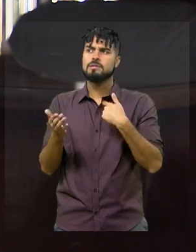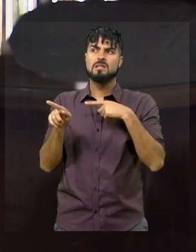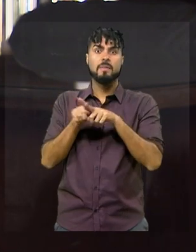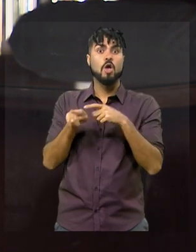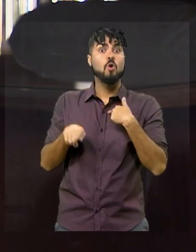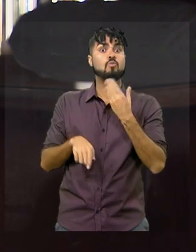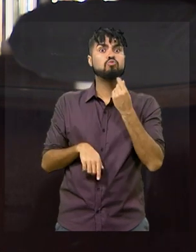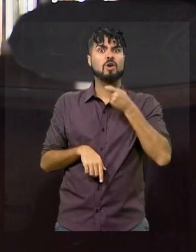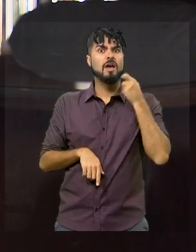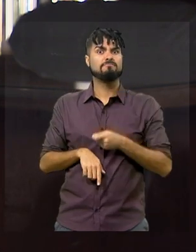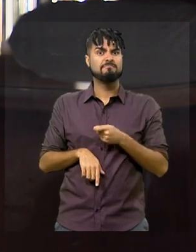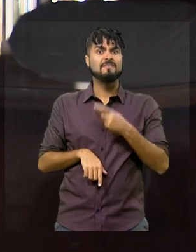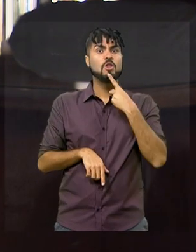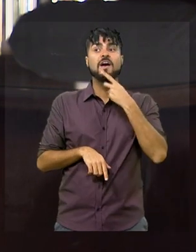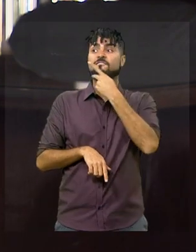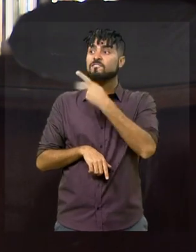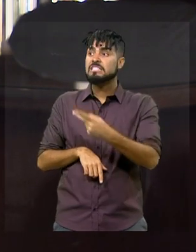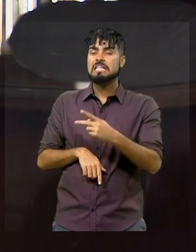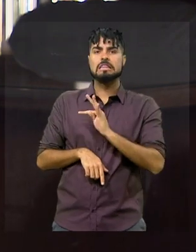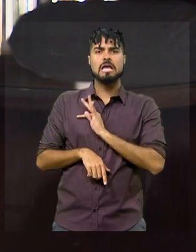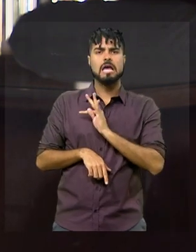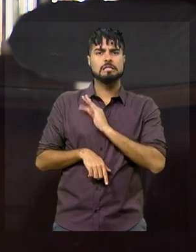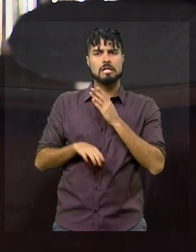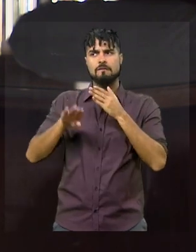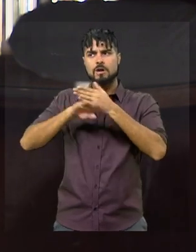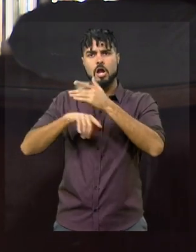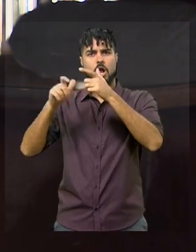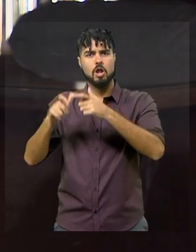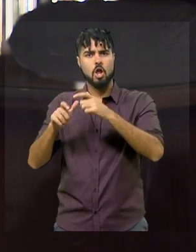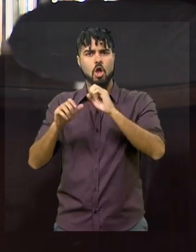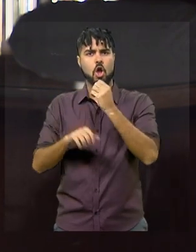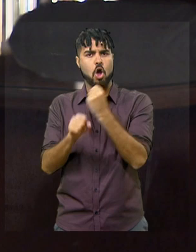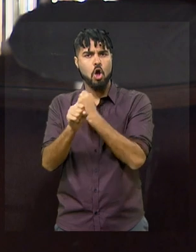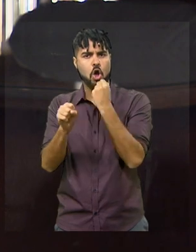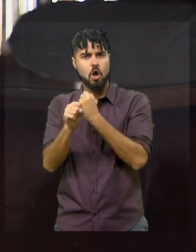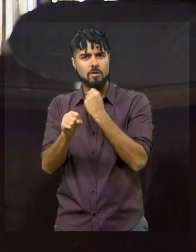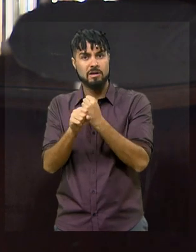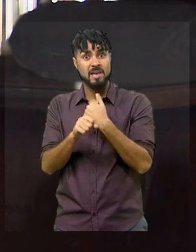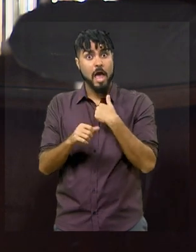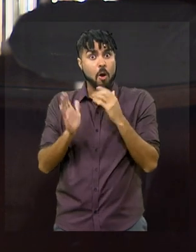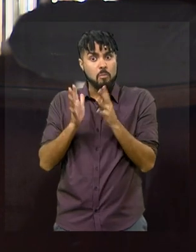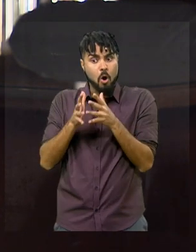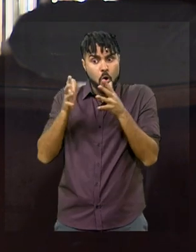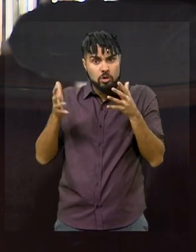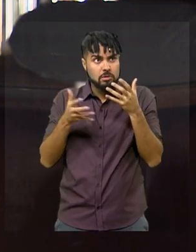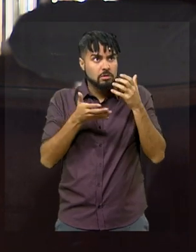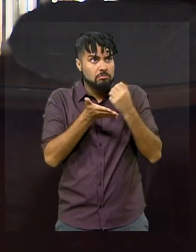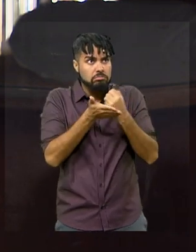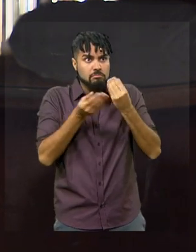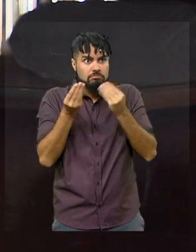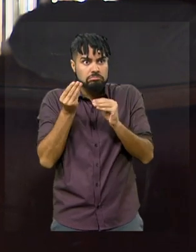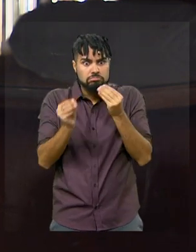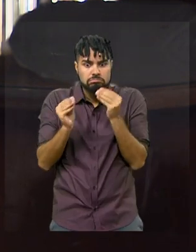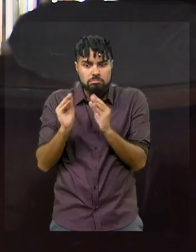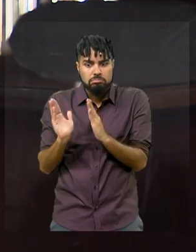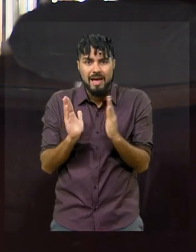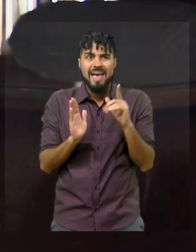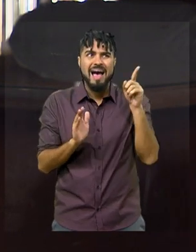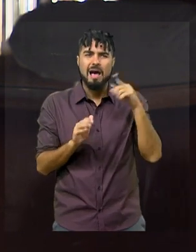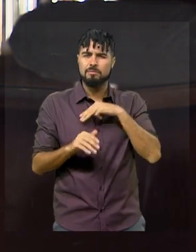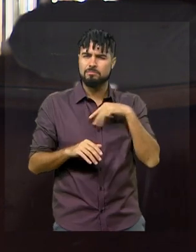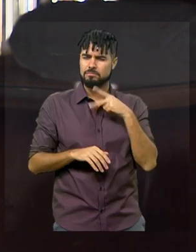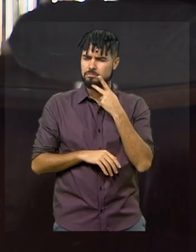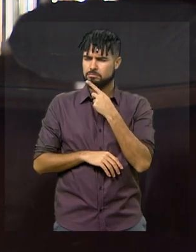visita técnica na obra. Então, por excesso de zelo em licitação, o Ministério Público entendeu que